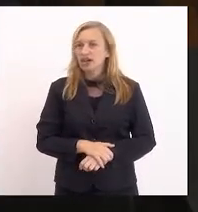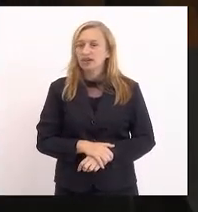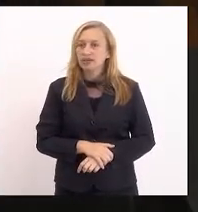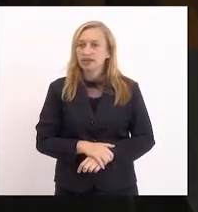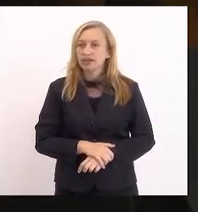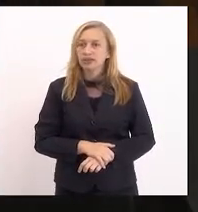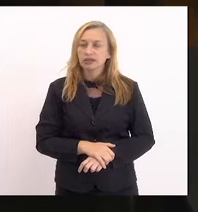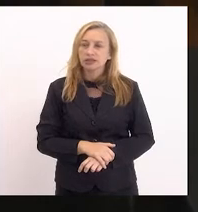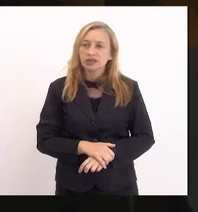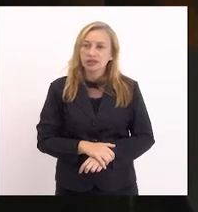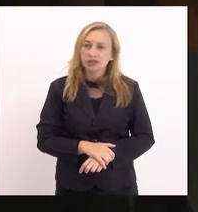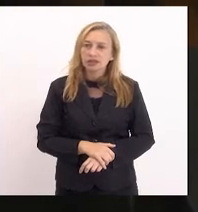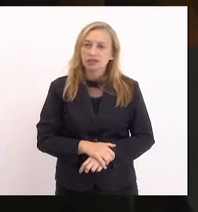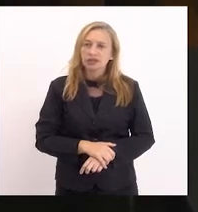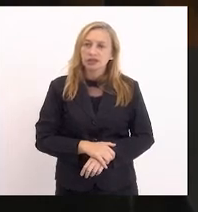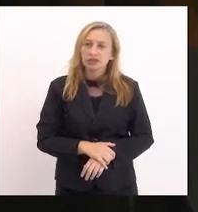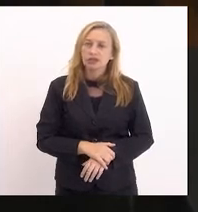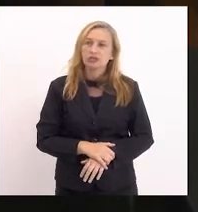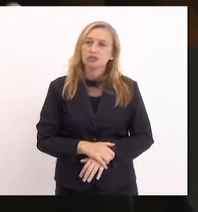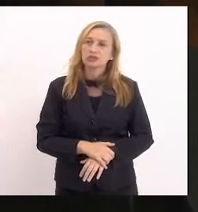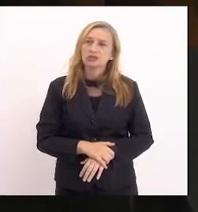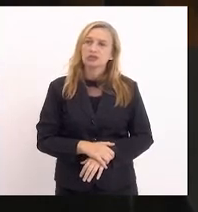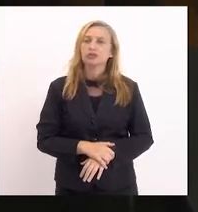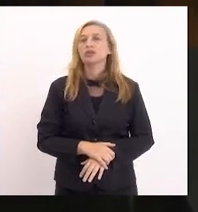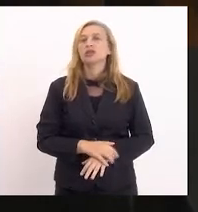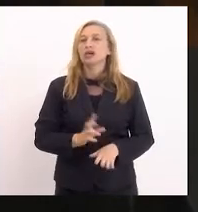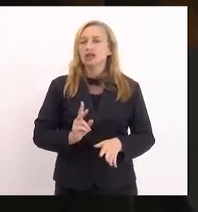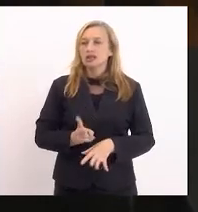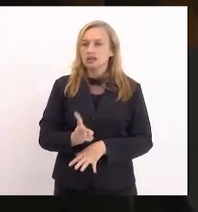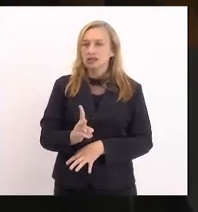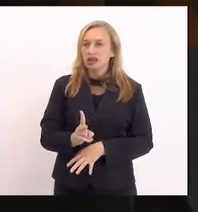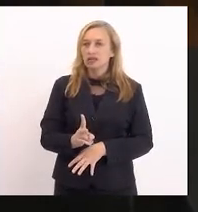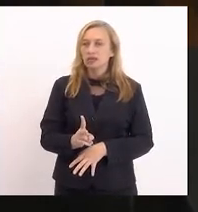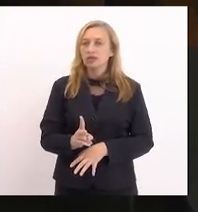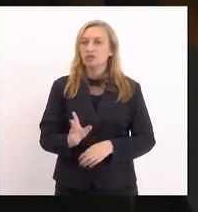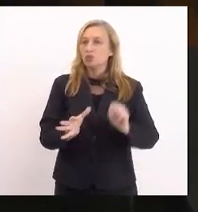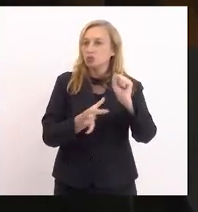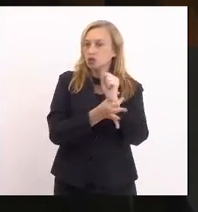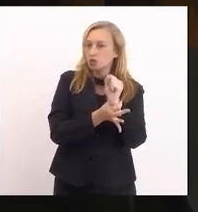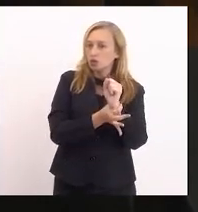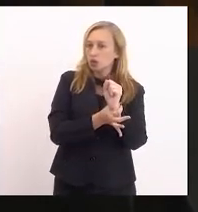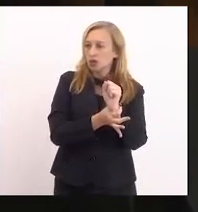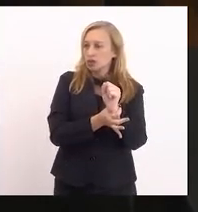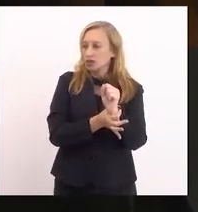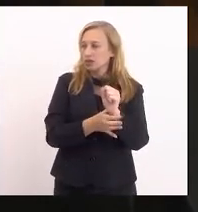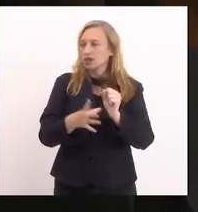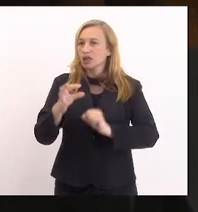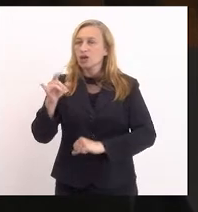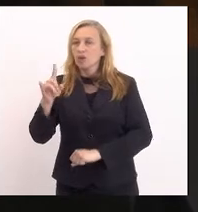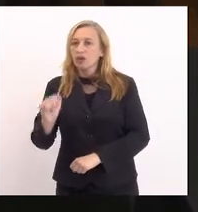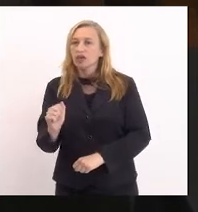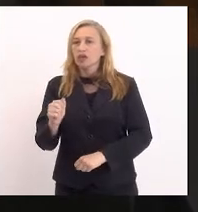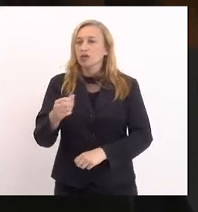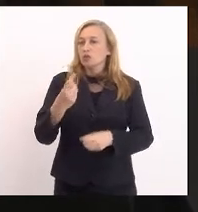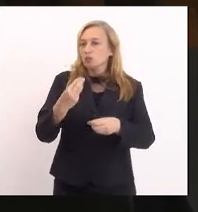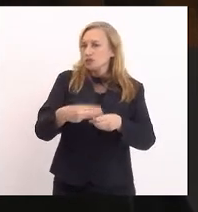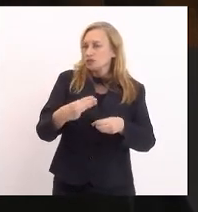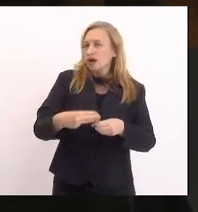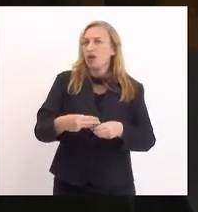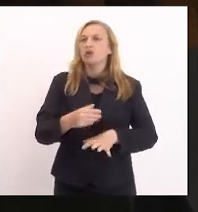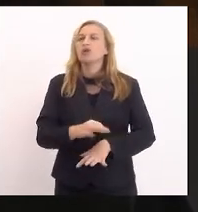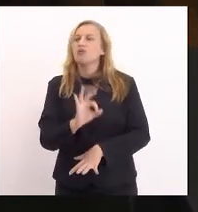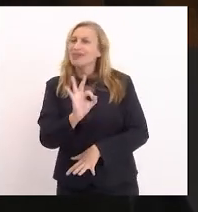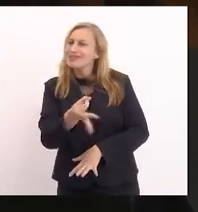são sempre abordados por agentes das guardas municipais. Isso aconteceu em Niterói, havia uma certa